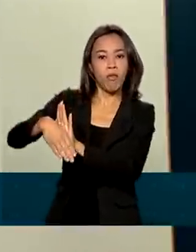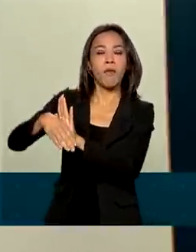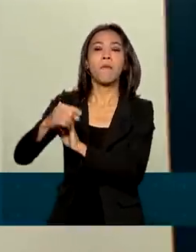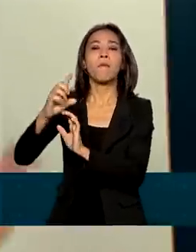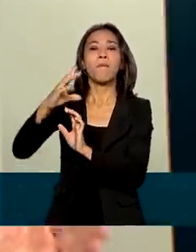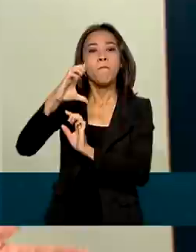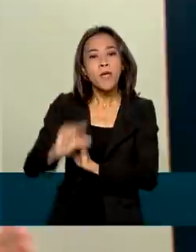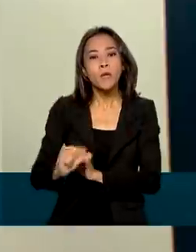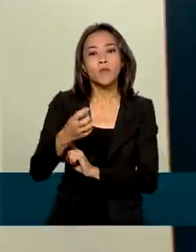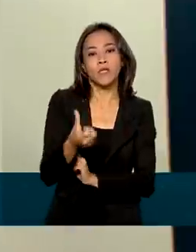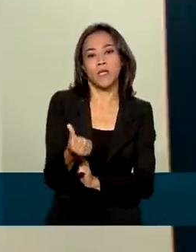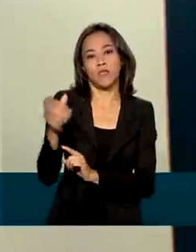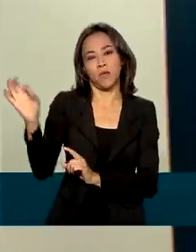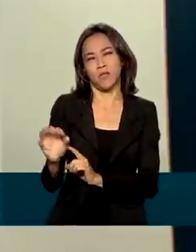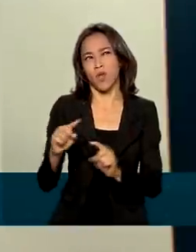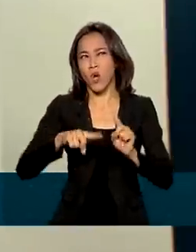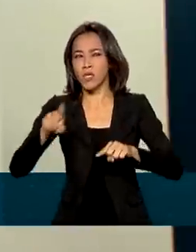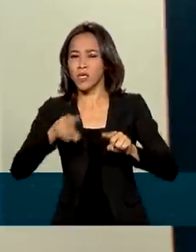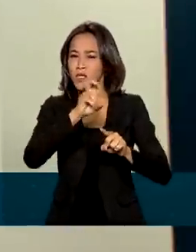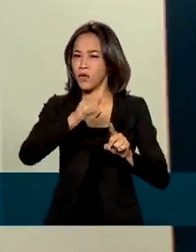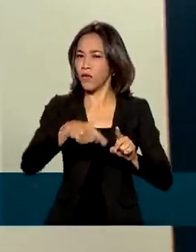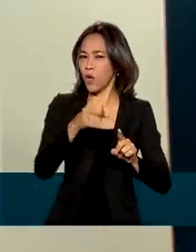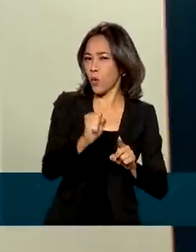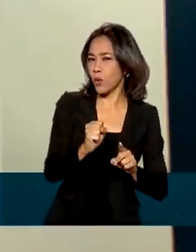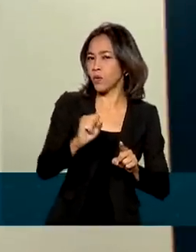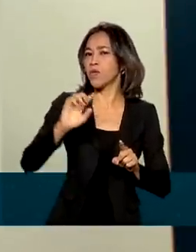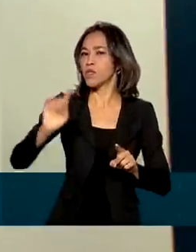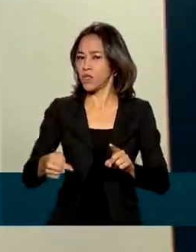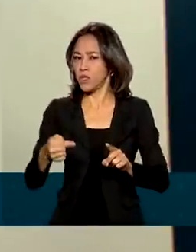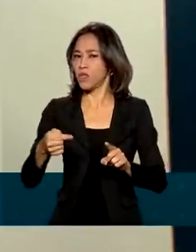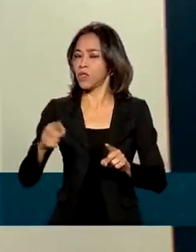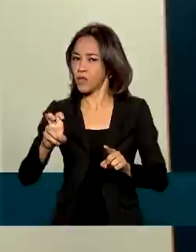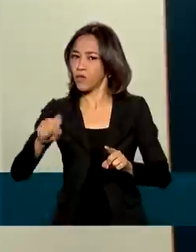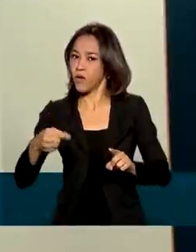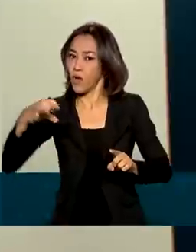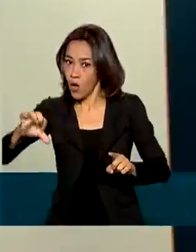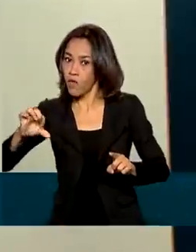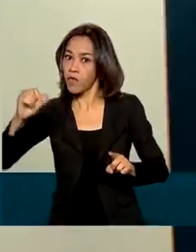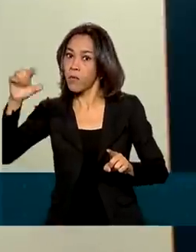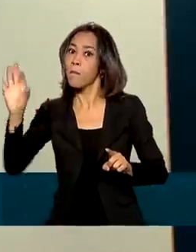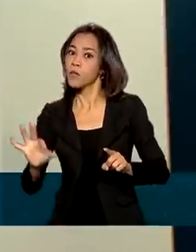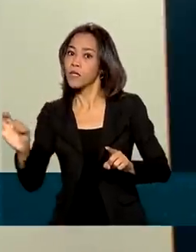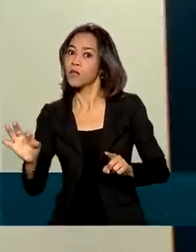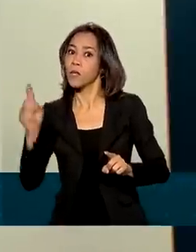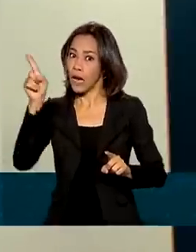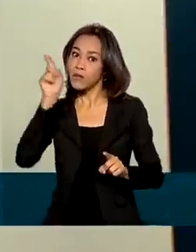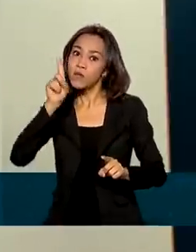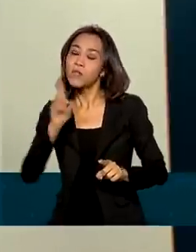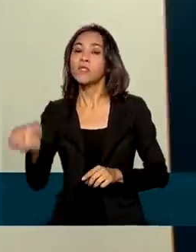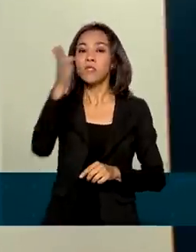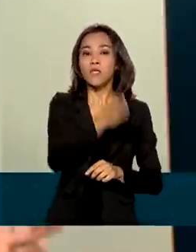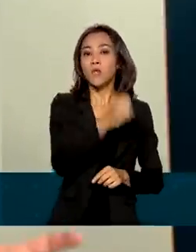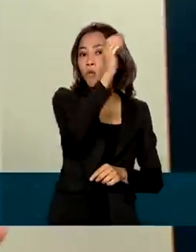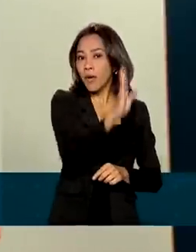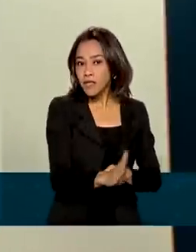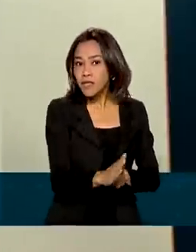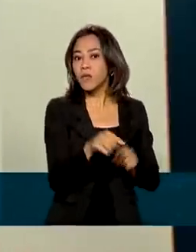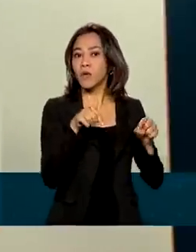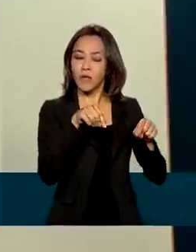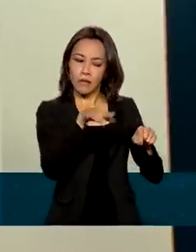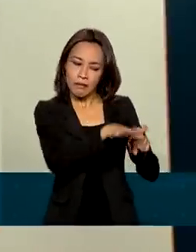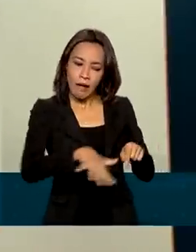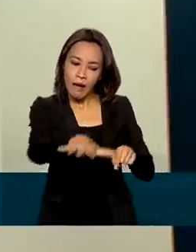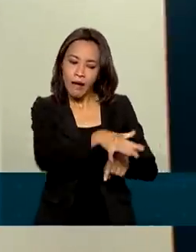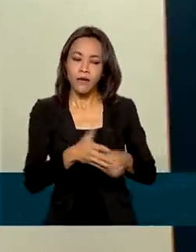de 6%, oscilando entre 5,8% 5,9%. No caso do Brasil, o que nós vemos é uma grande resiliência, tanto do setor de